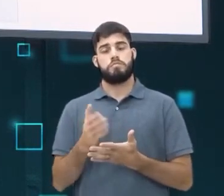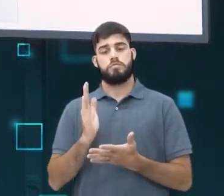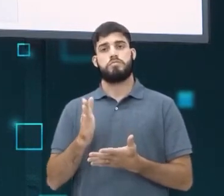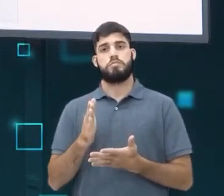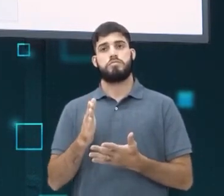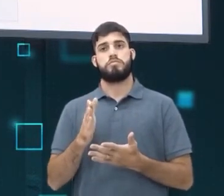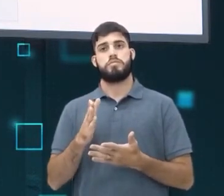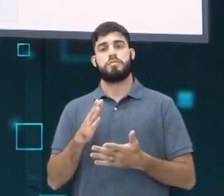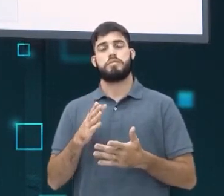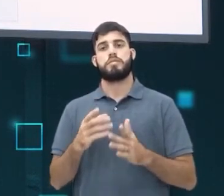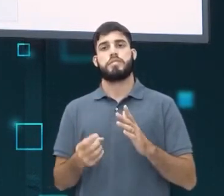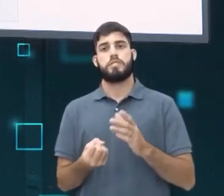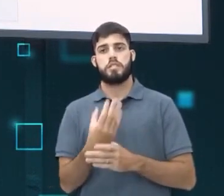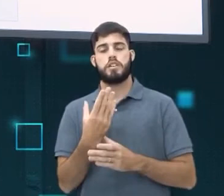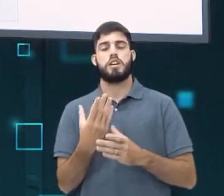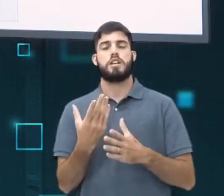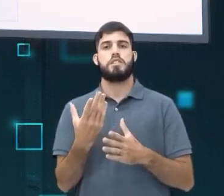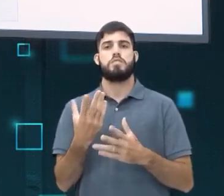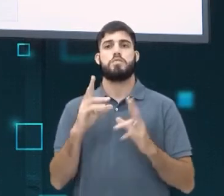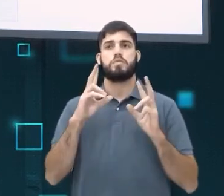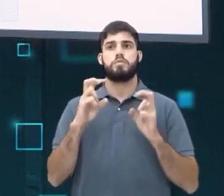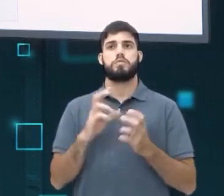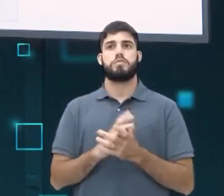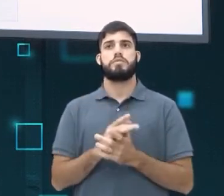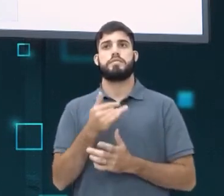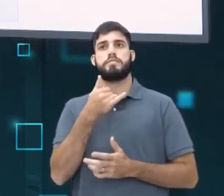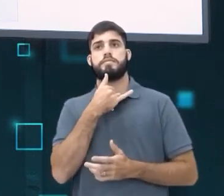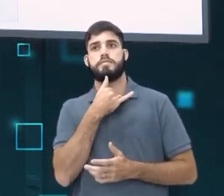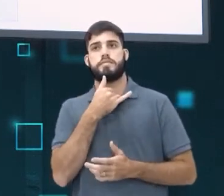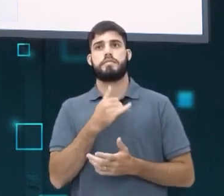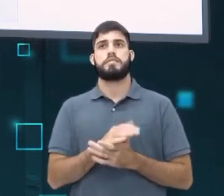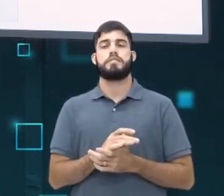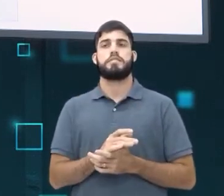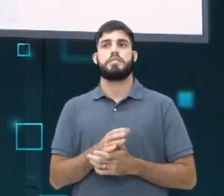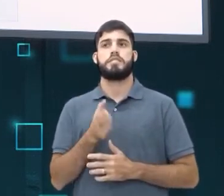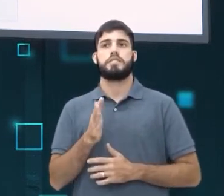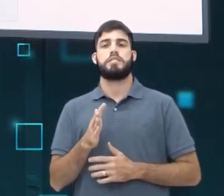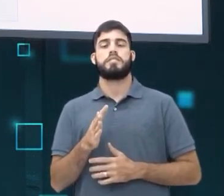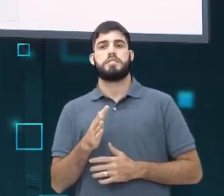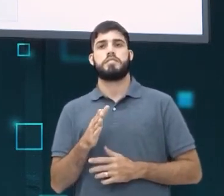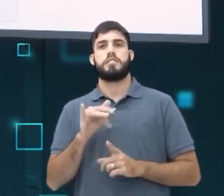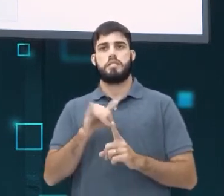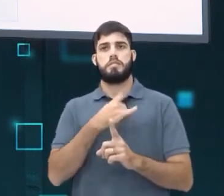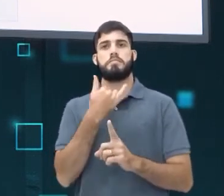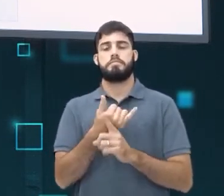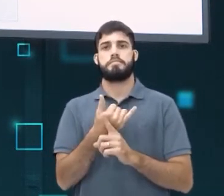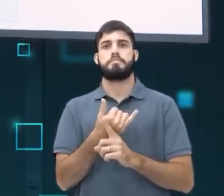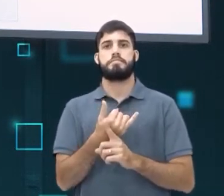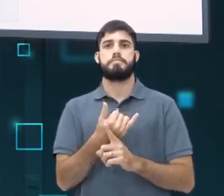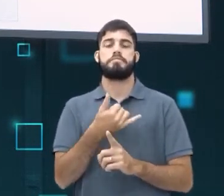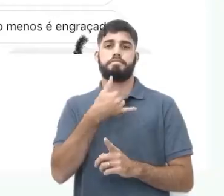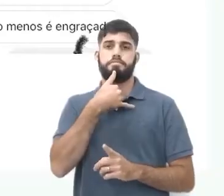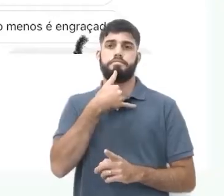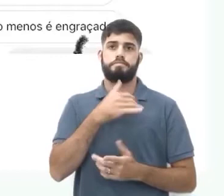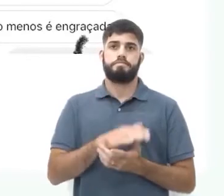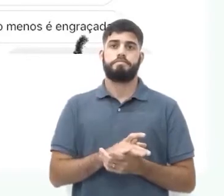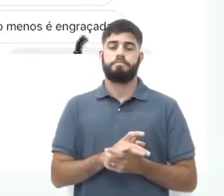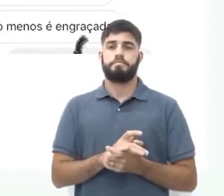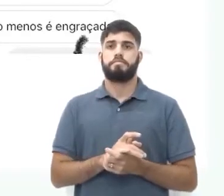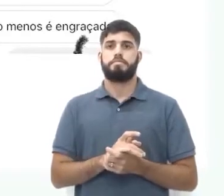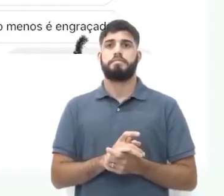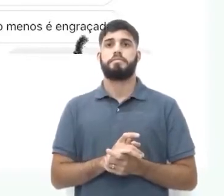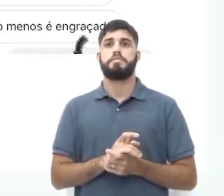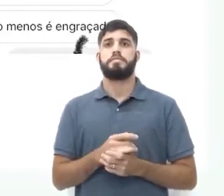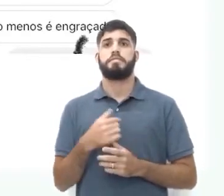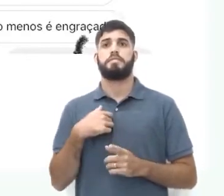digital e produtora de conteúdo. E infelizmente, eu já passei por cyberbullying sim. Sofri